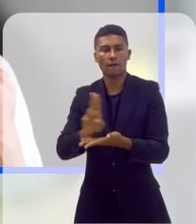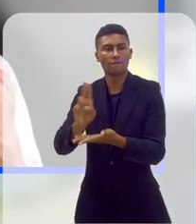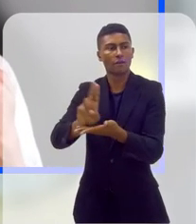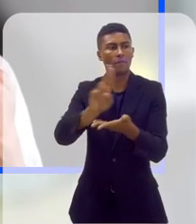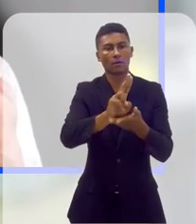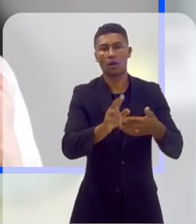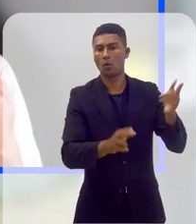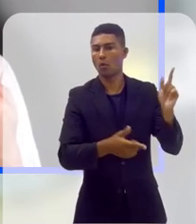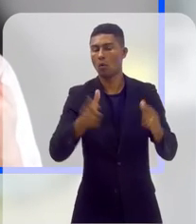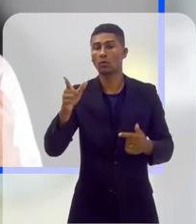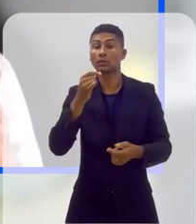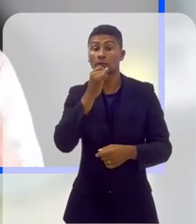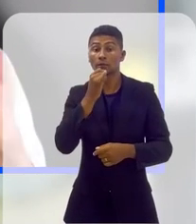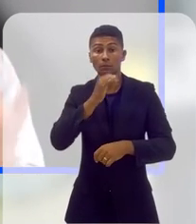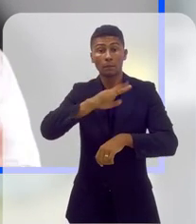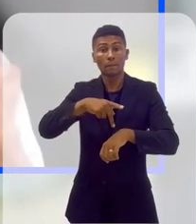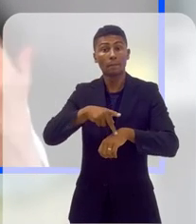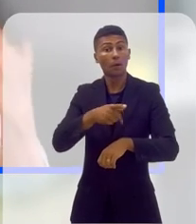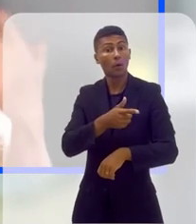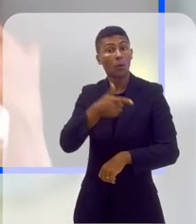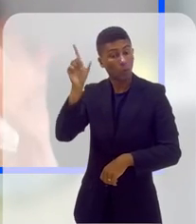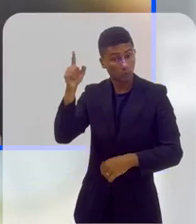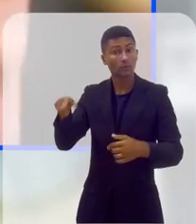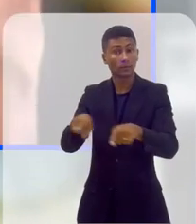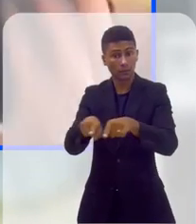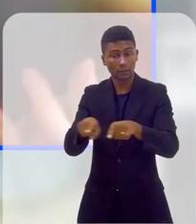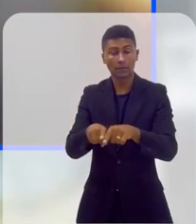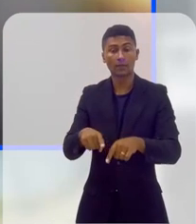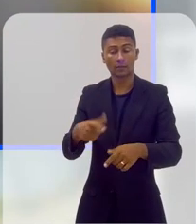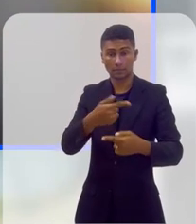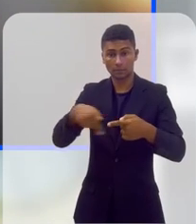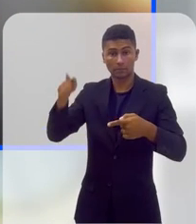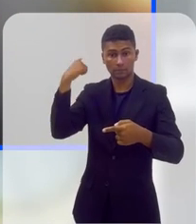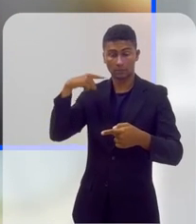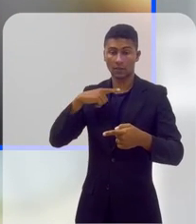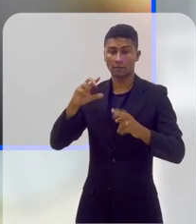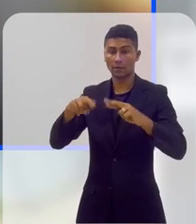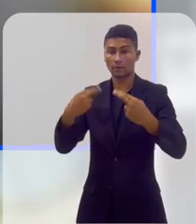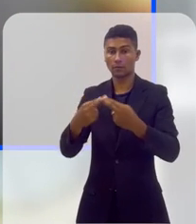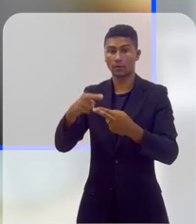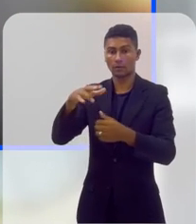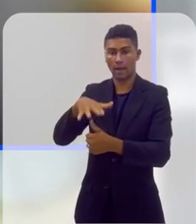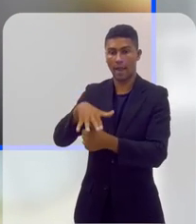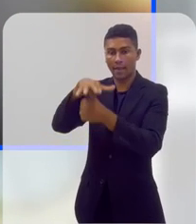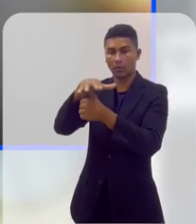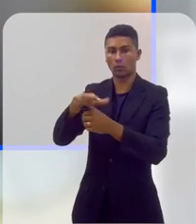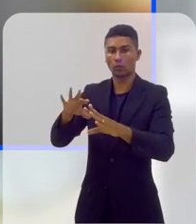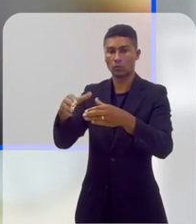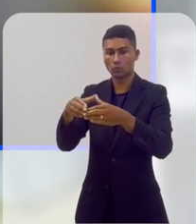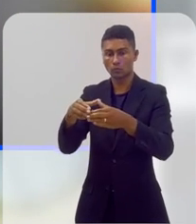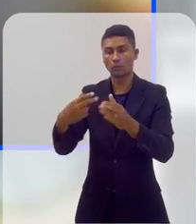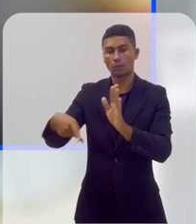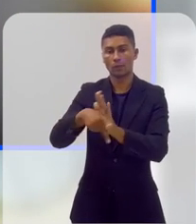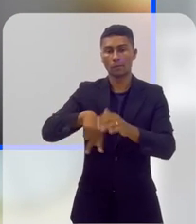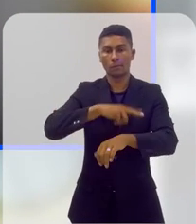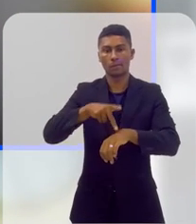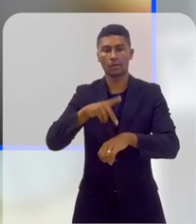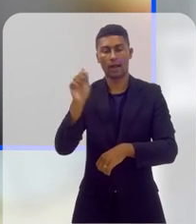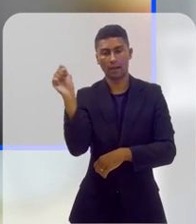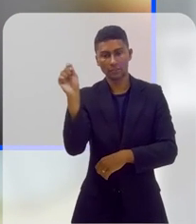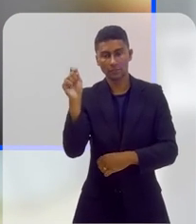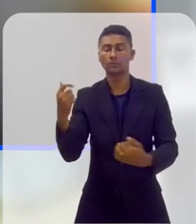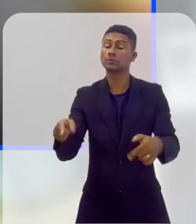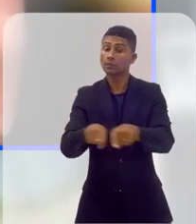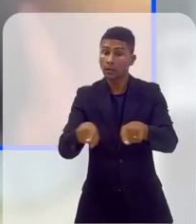Argentina que também está demandando, né? Olha, o que vocês estão fazendo? Nós queremos também adotar esses